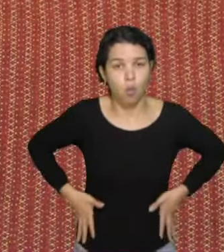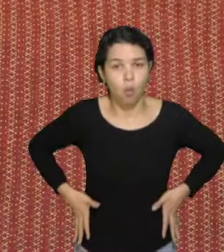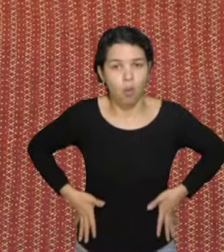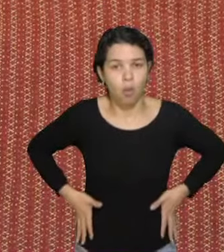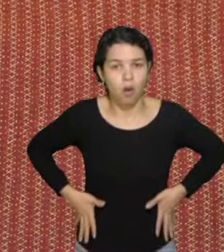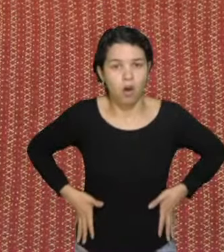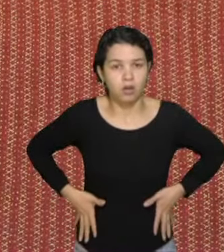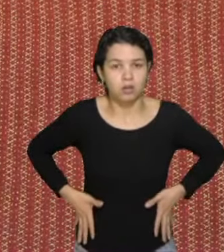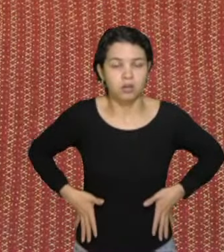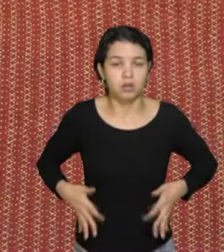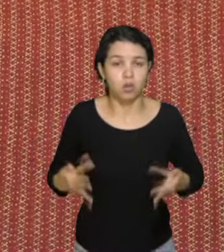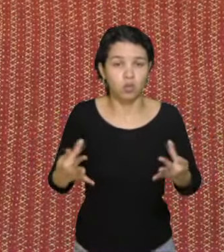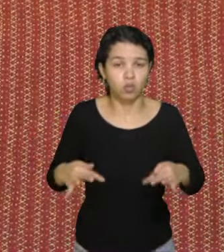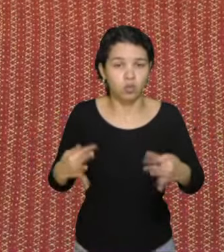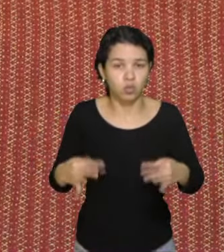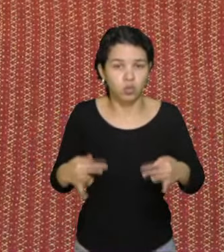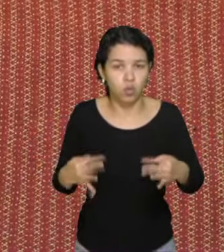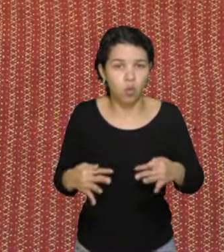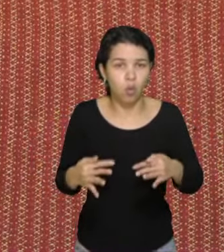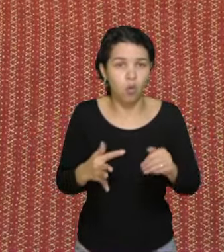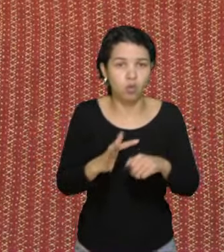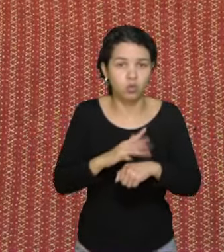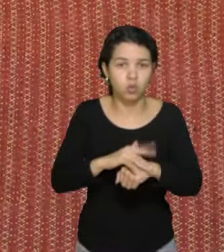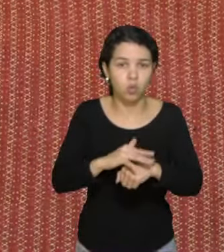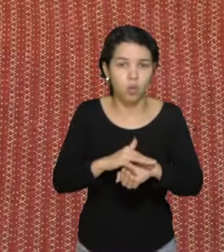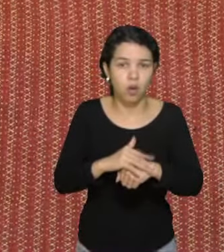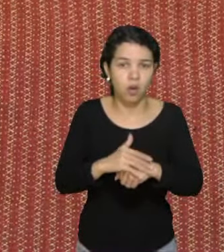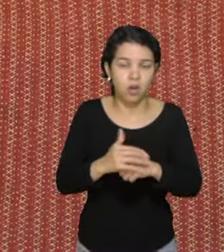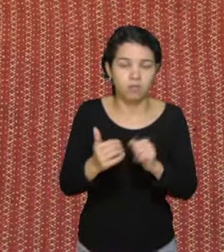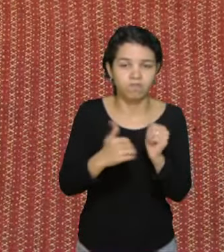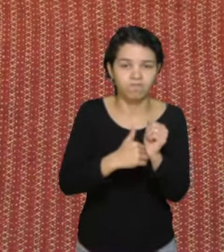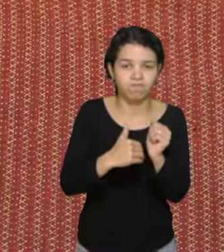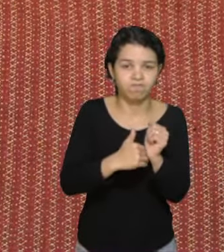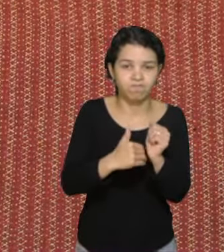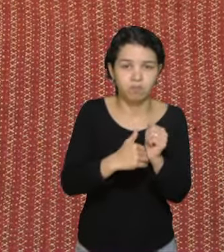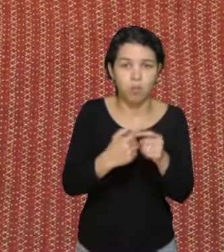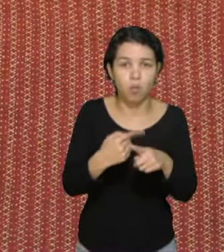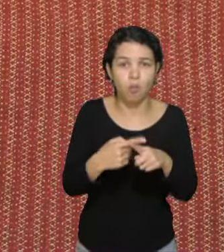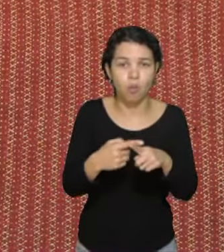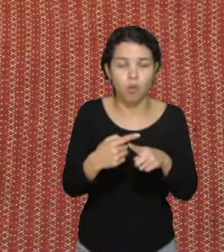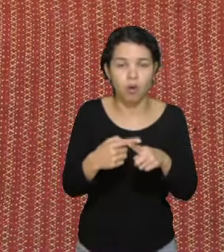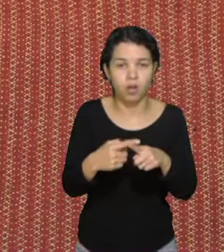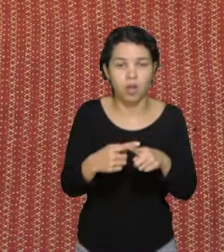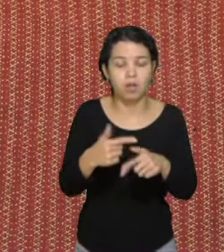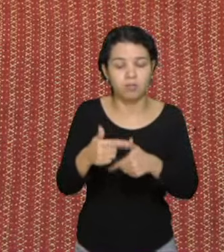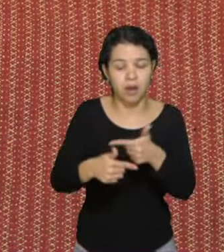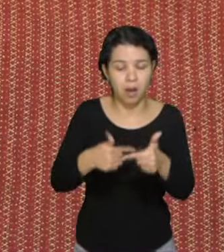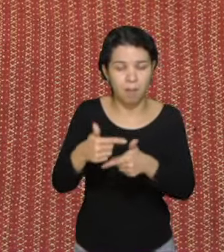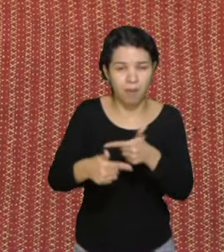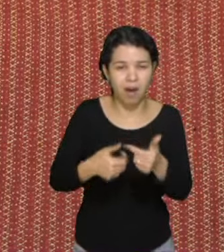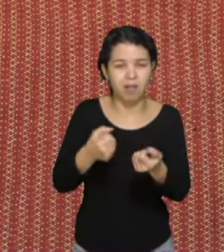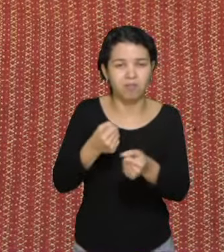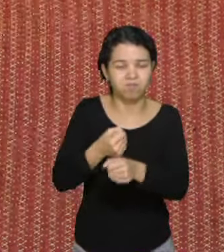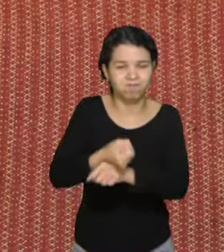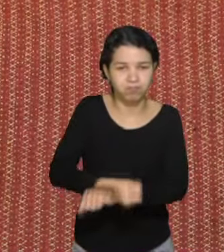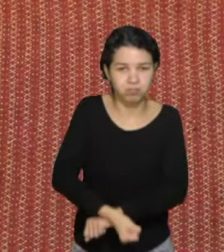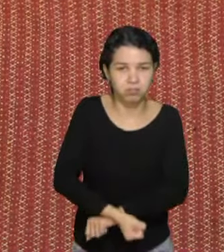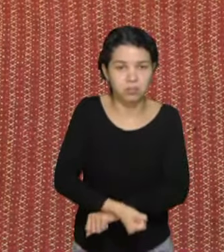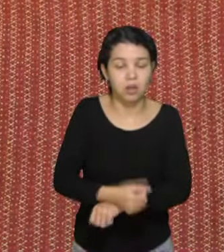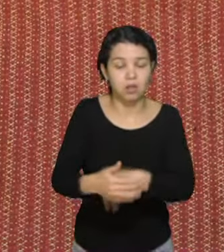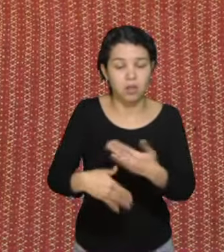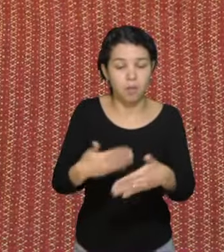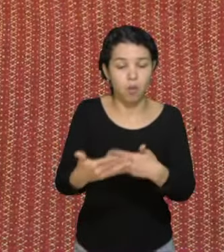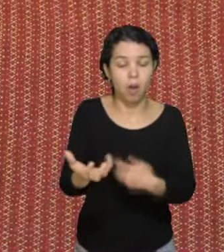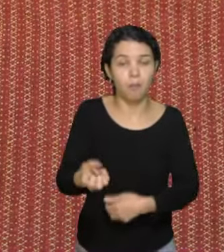porém, de uma doença escondida, resultado de um grande trabalho. E aí, quando vai se aposentar, se aposenta com